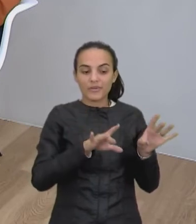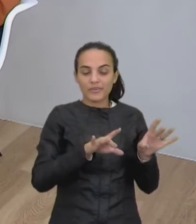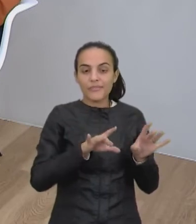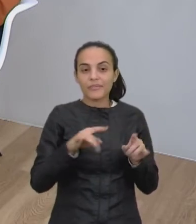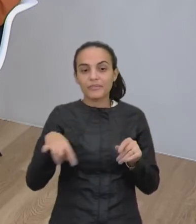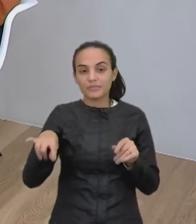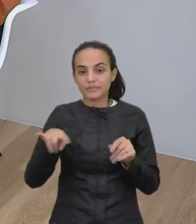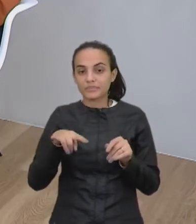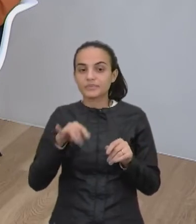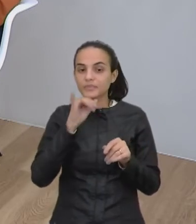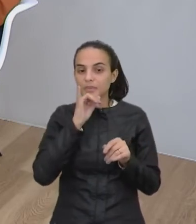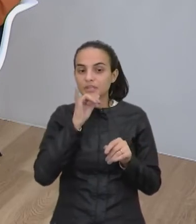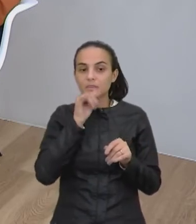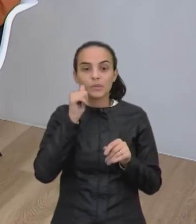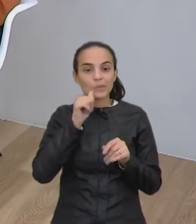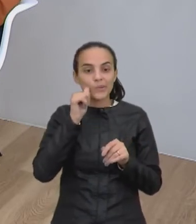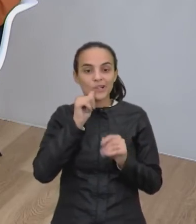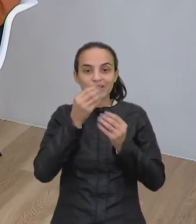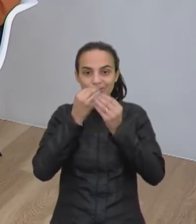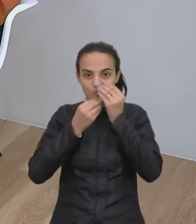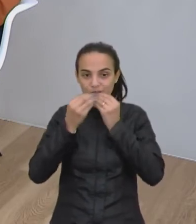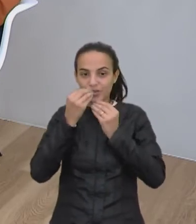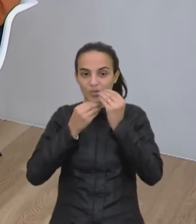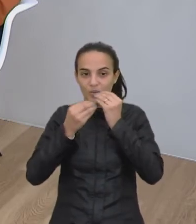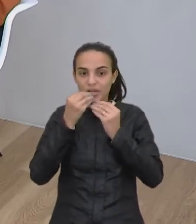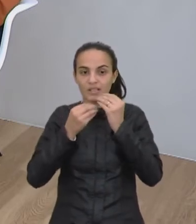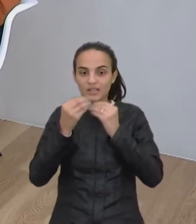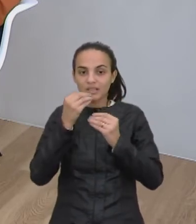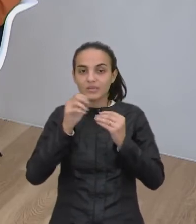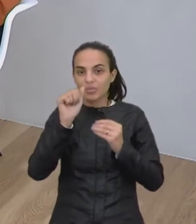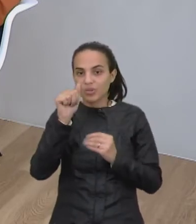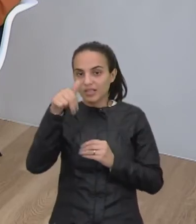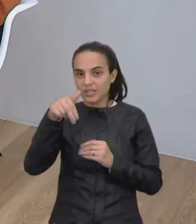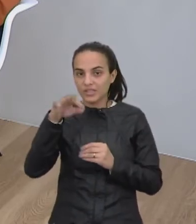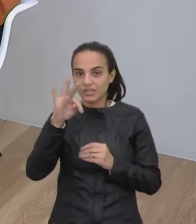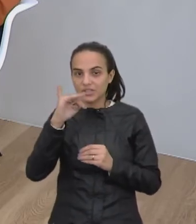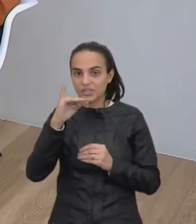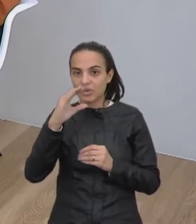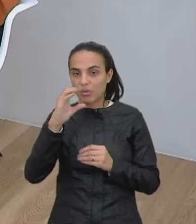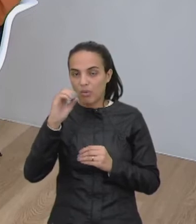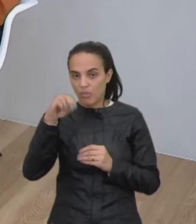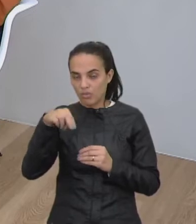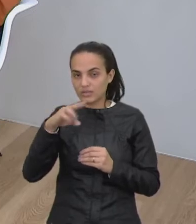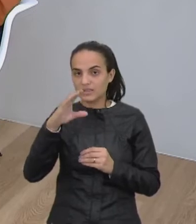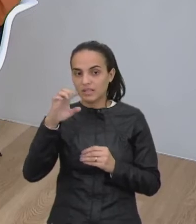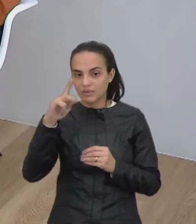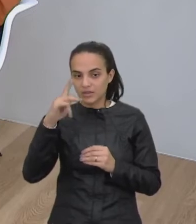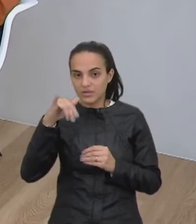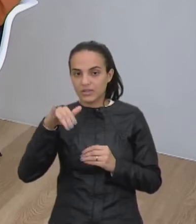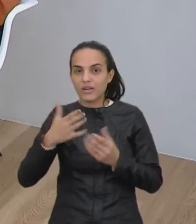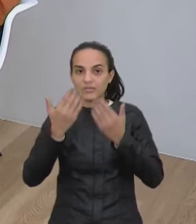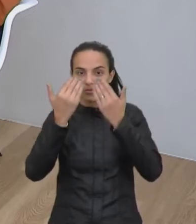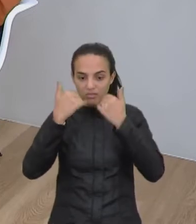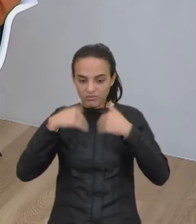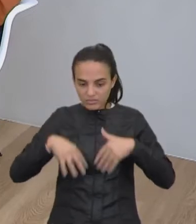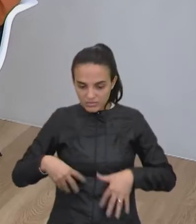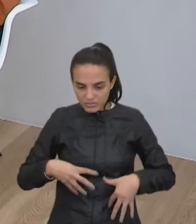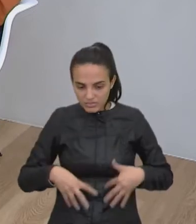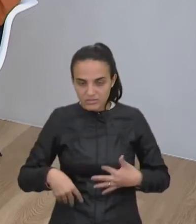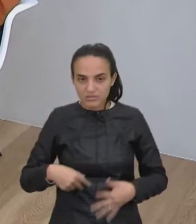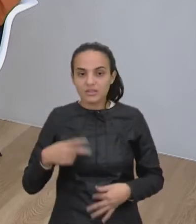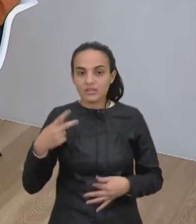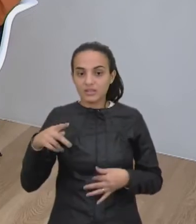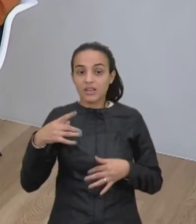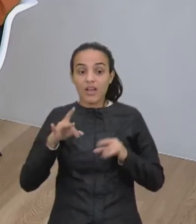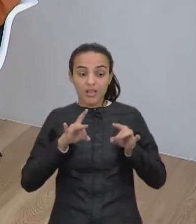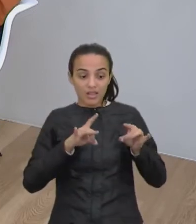a gente, né, mulheres, né, quando a gente toma os anticoncepcionais e a gente passa por esse processamento, né, dentro do nosso corpo, a gente acaba